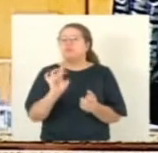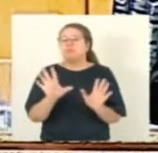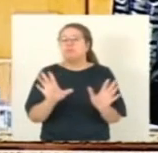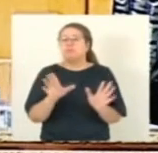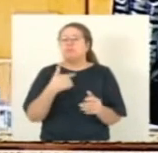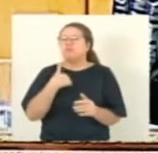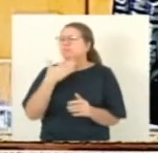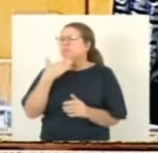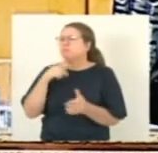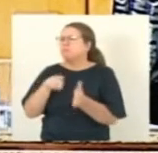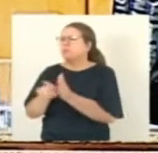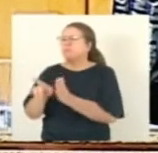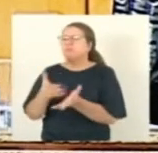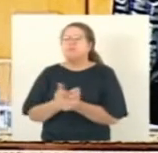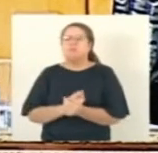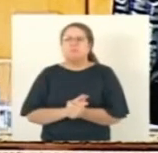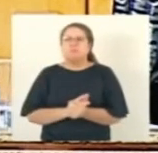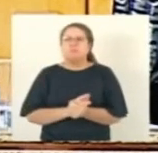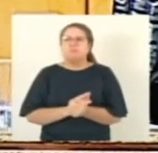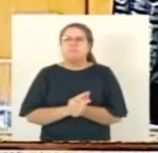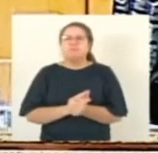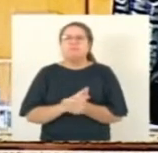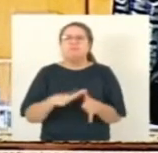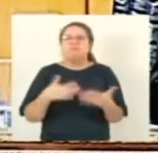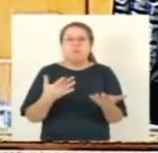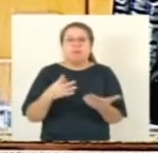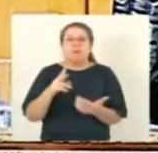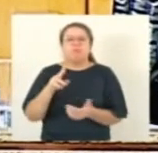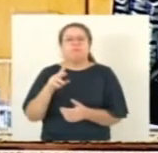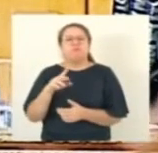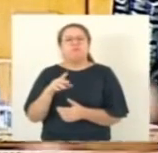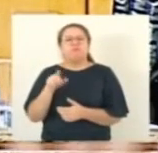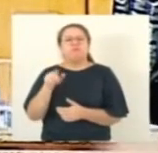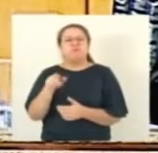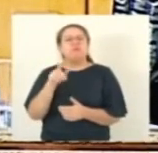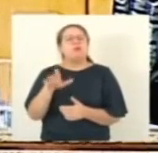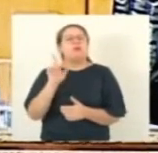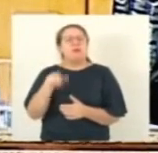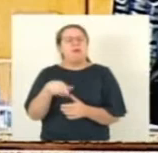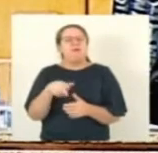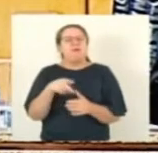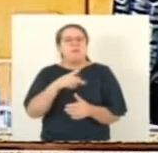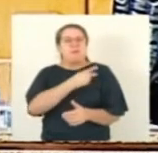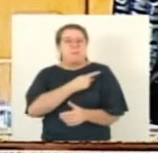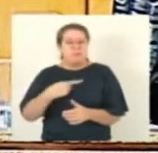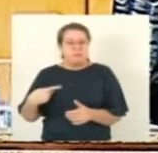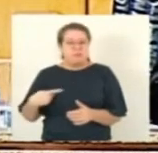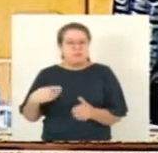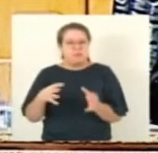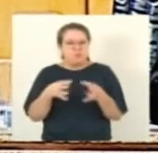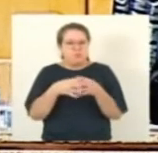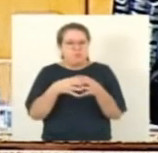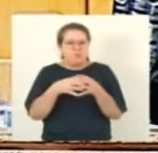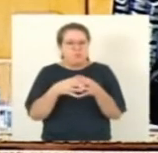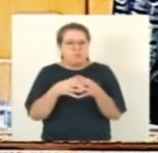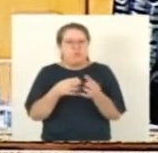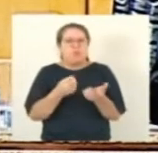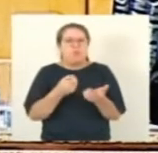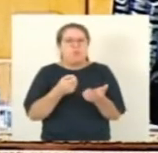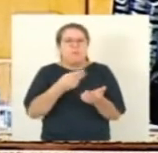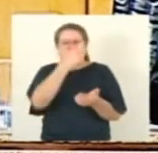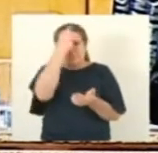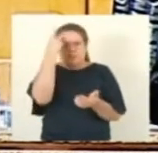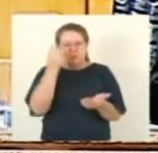vossa excelência é o presidente da comissão de defesa do consumidor pode ser em conjunto pode ser em conjunto deputado